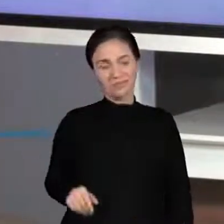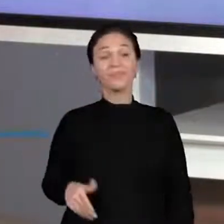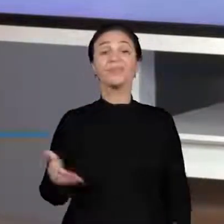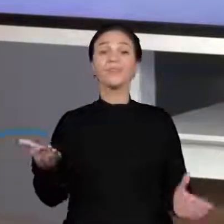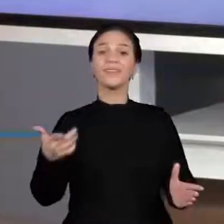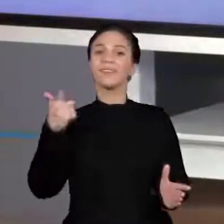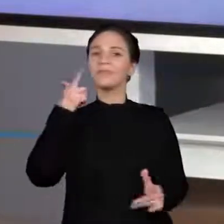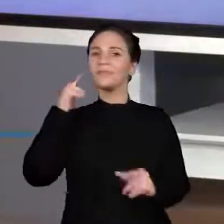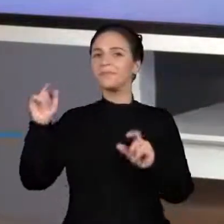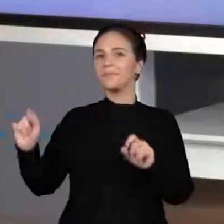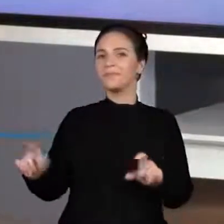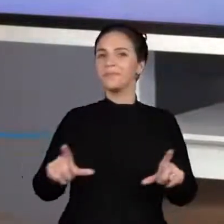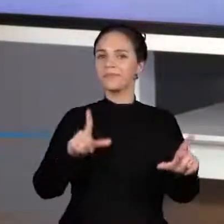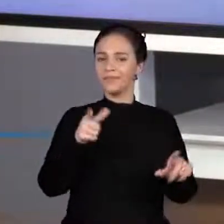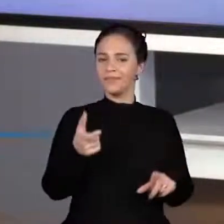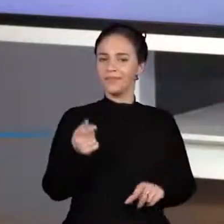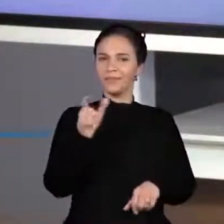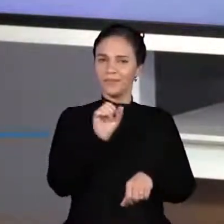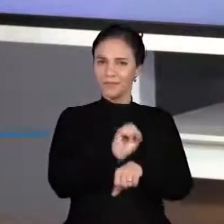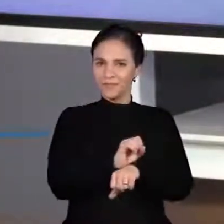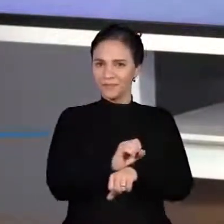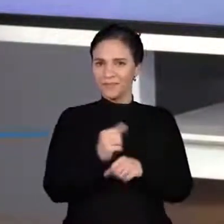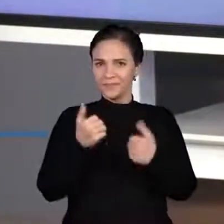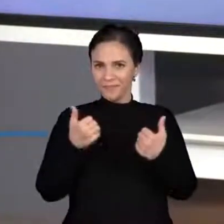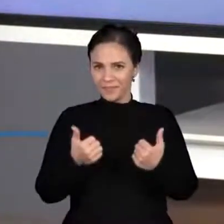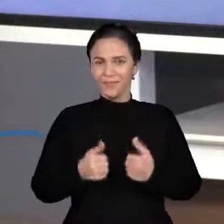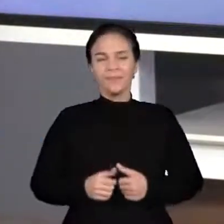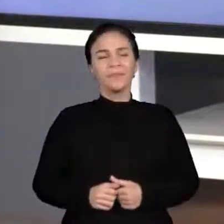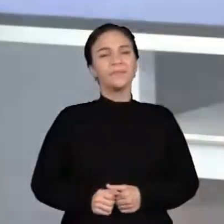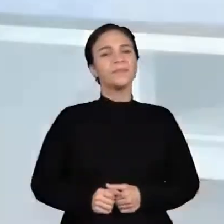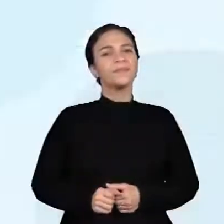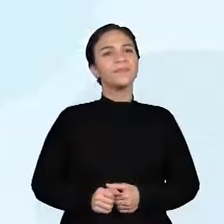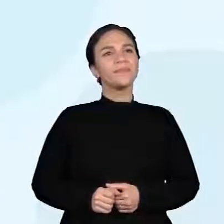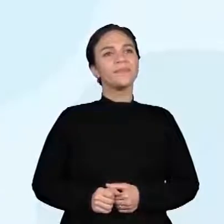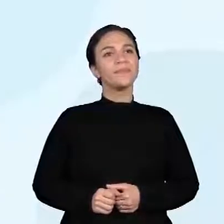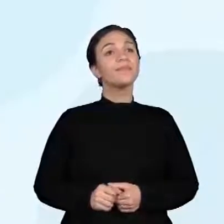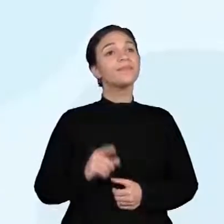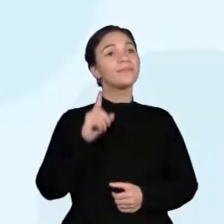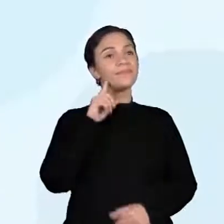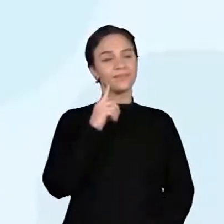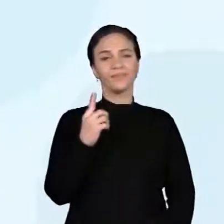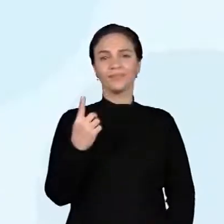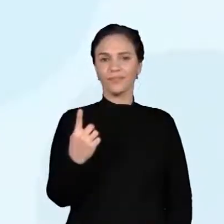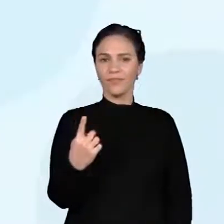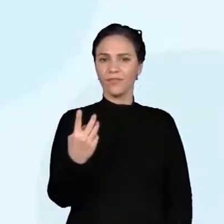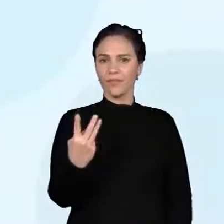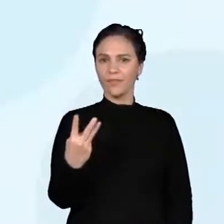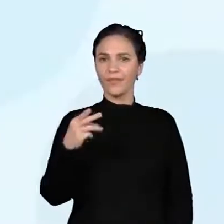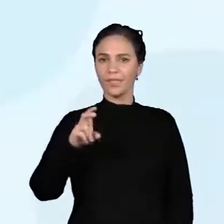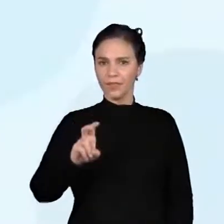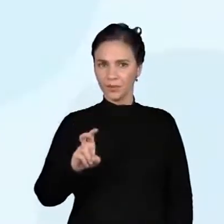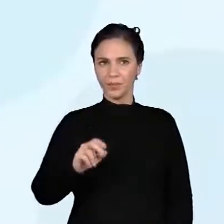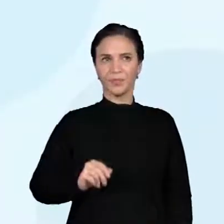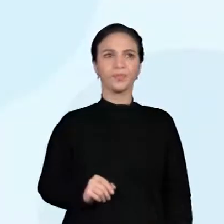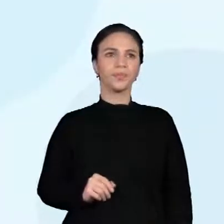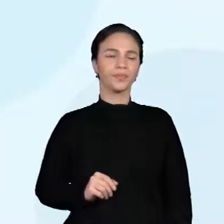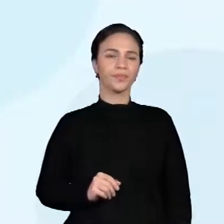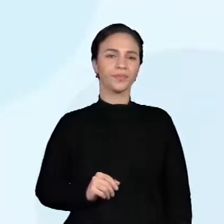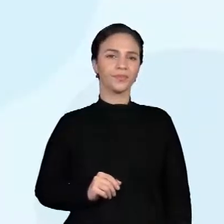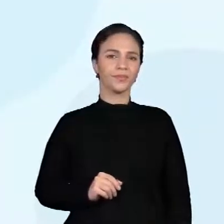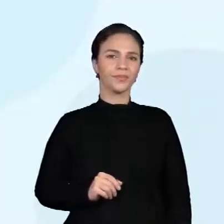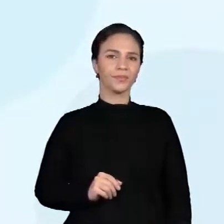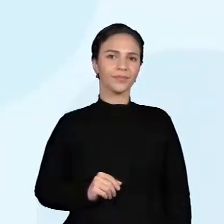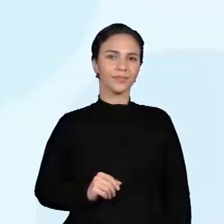tela e você pausa aí e vai fazendo junto comigo. Vamos lá. 135. Olha só.